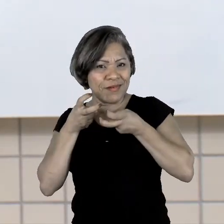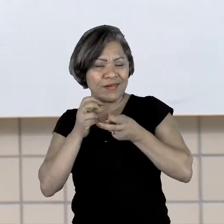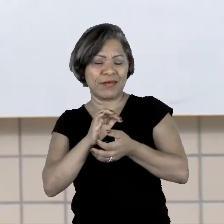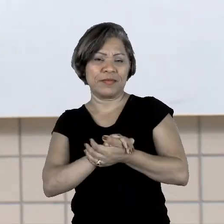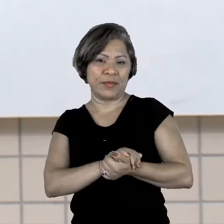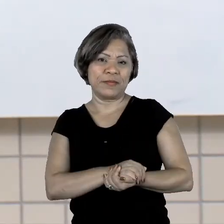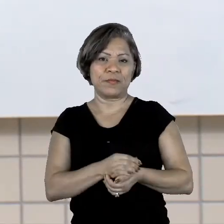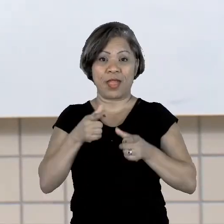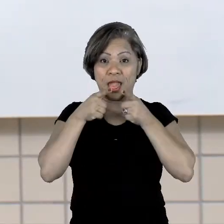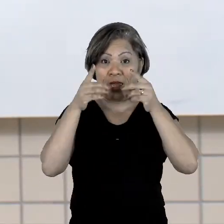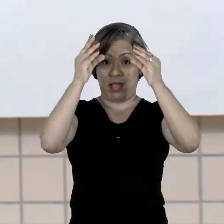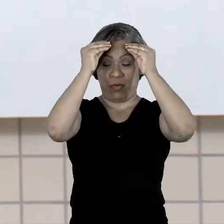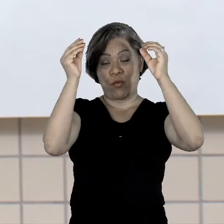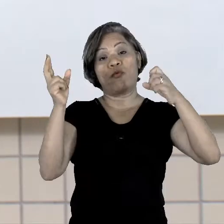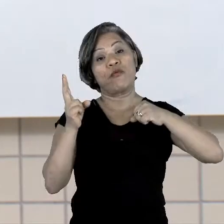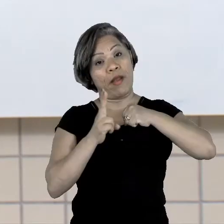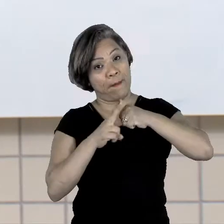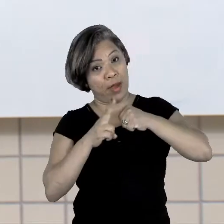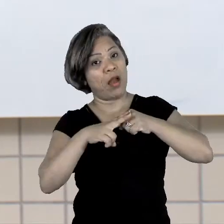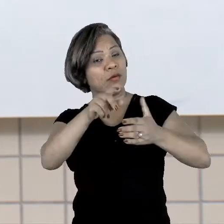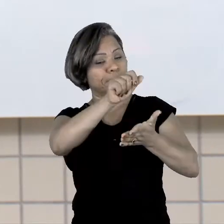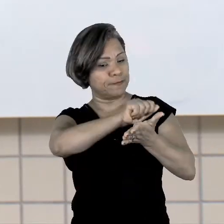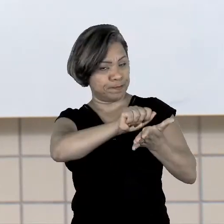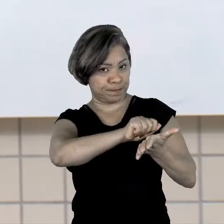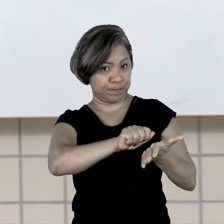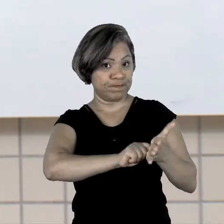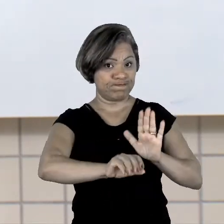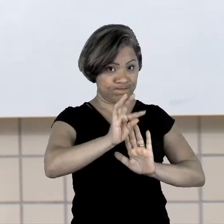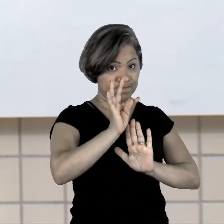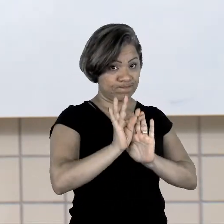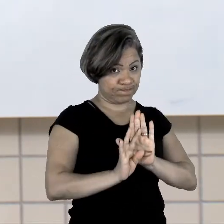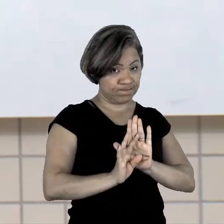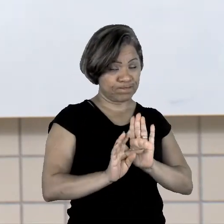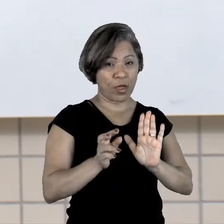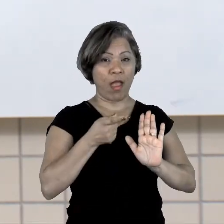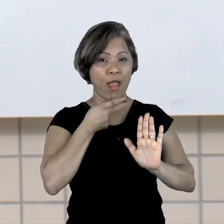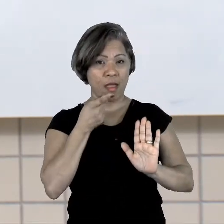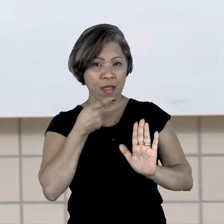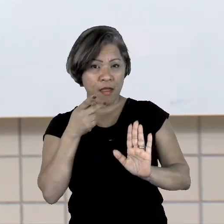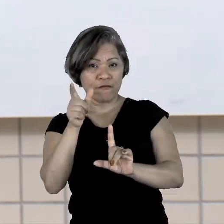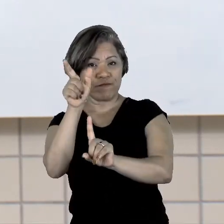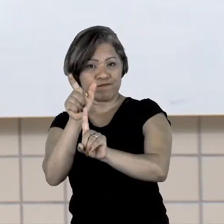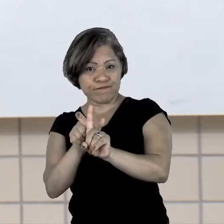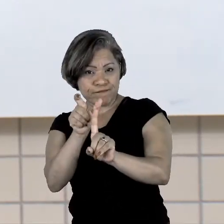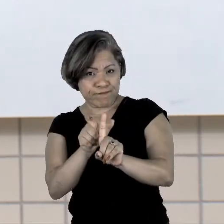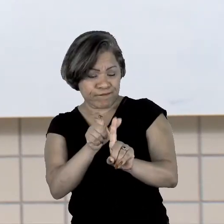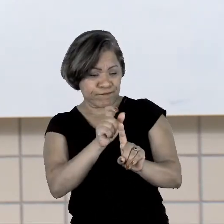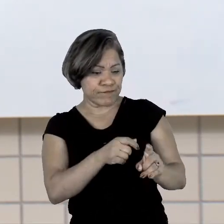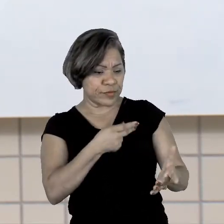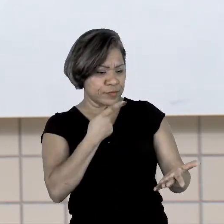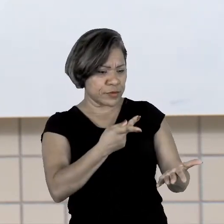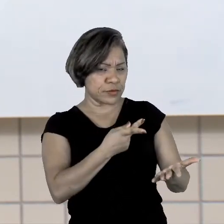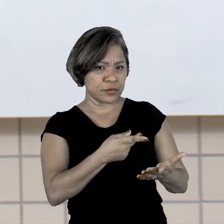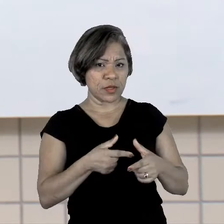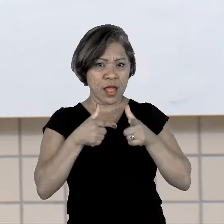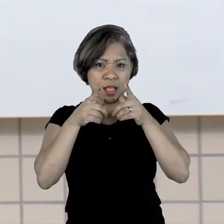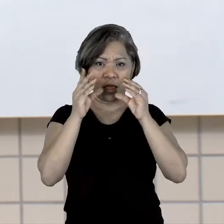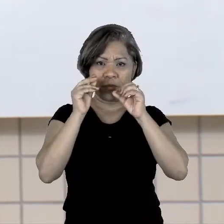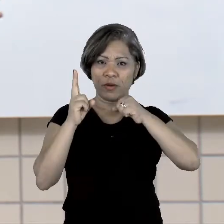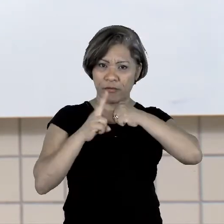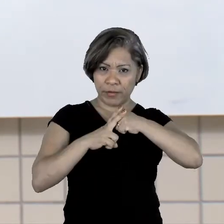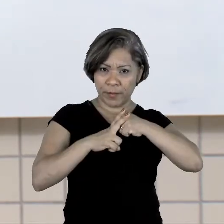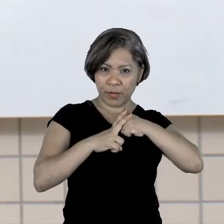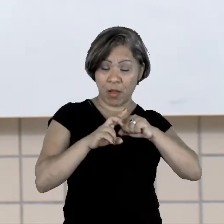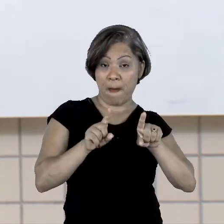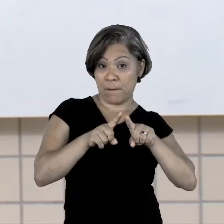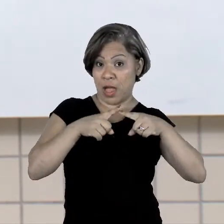é aquela escrita do texto, é aquela fala do personagem é a linguagem verbal. Já tudo aquilo que